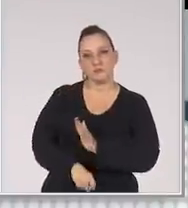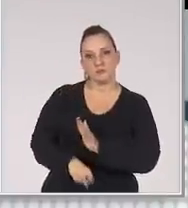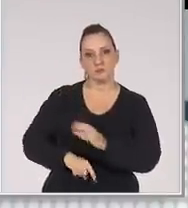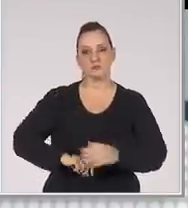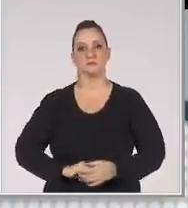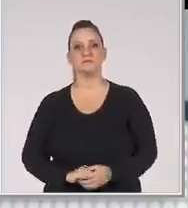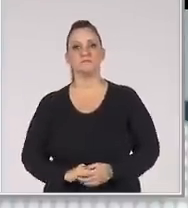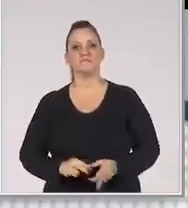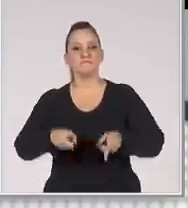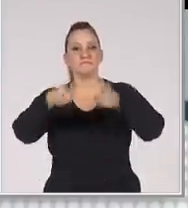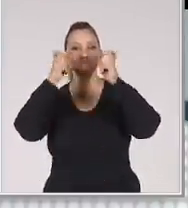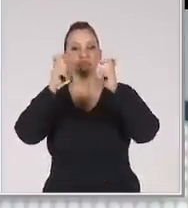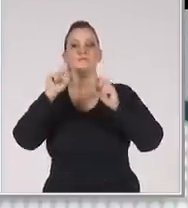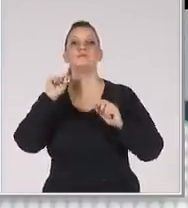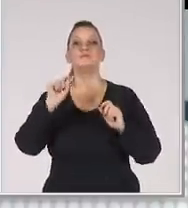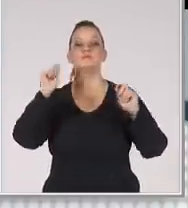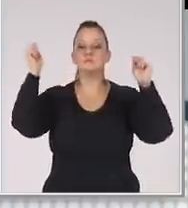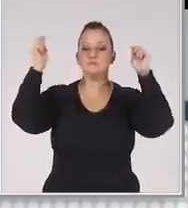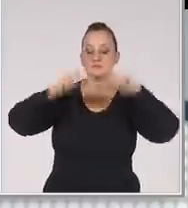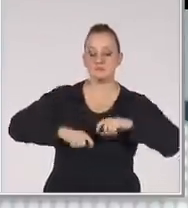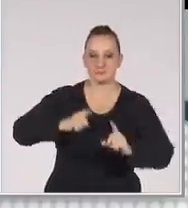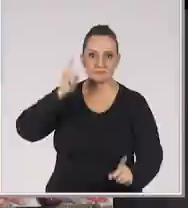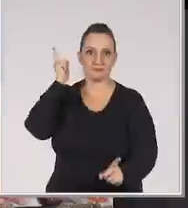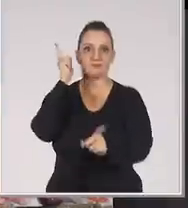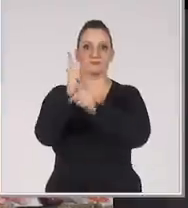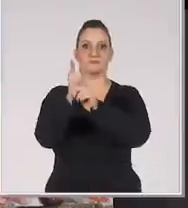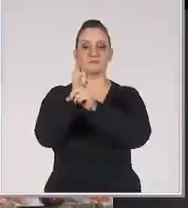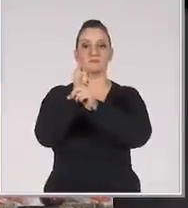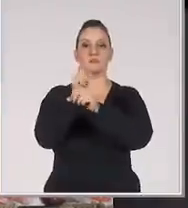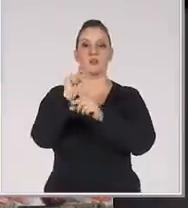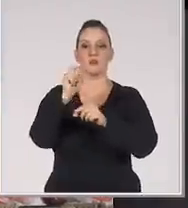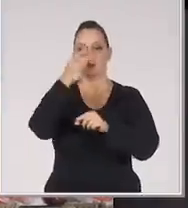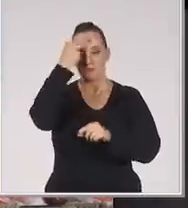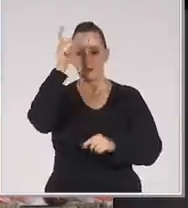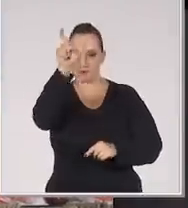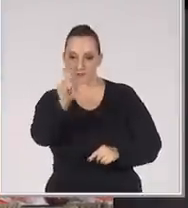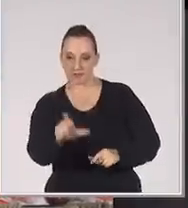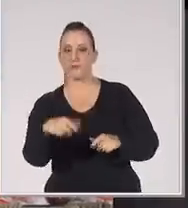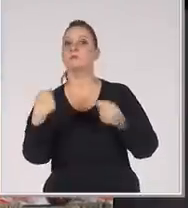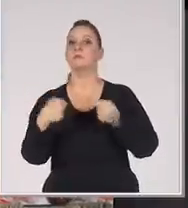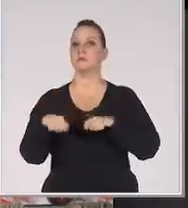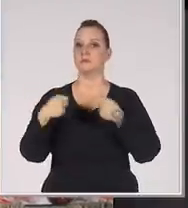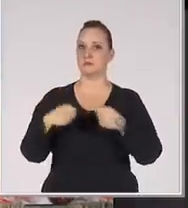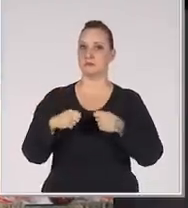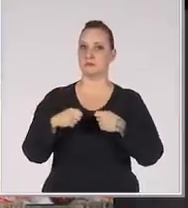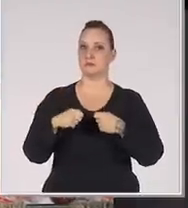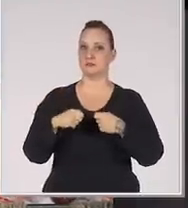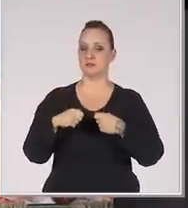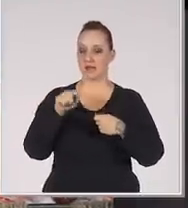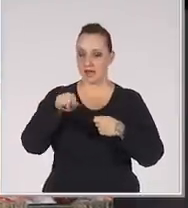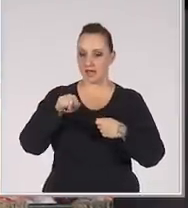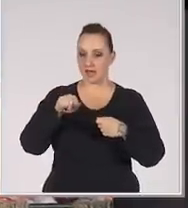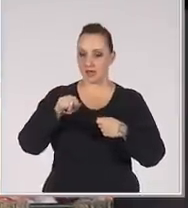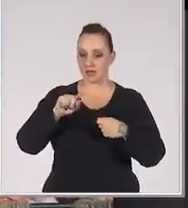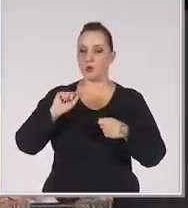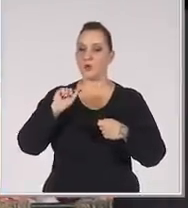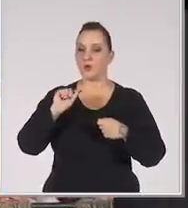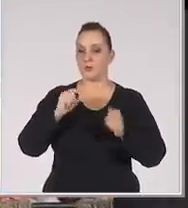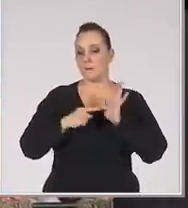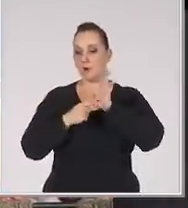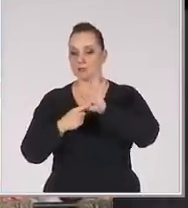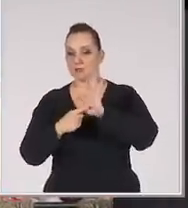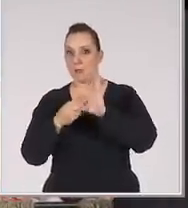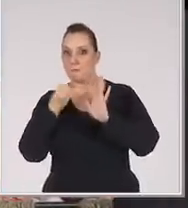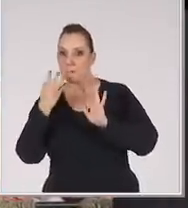questão Vai perceber que a capacidade de identificar o que o cliente precisa É o ponto que diferencia o